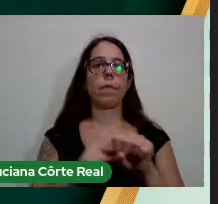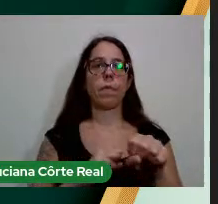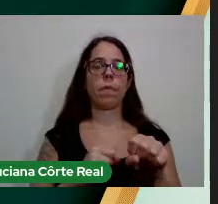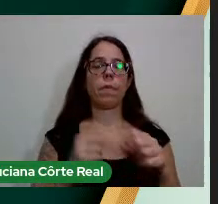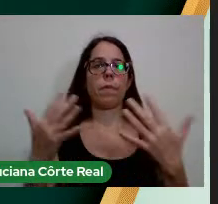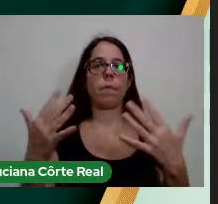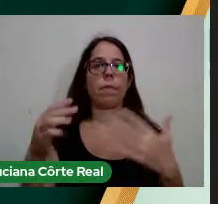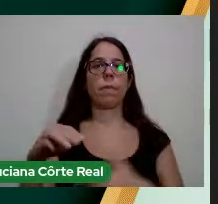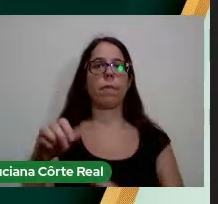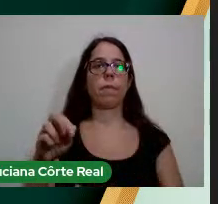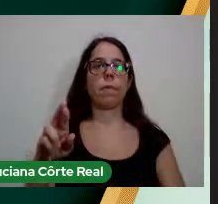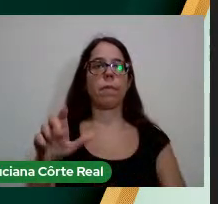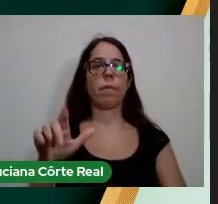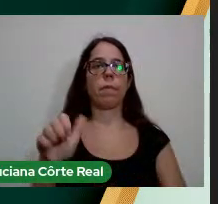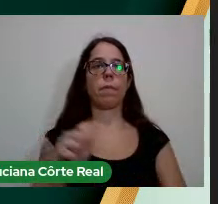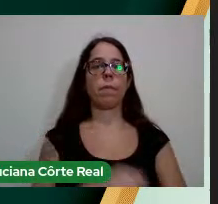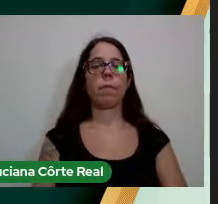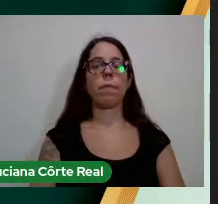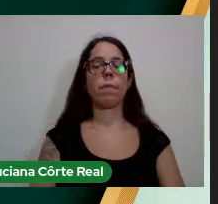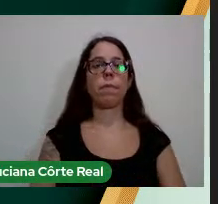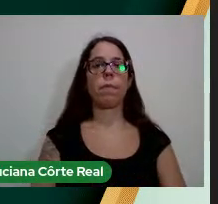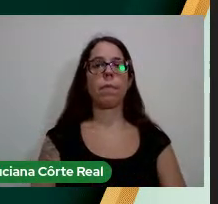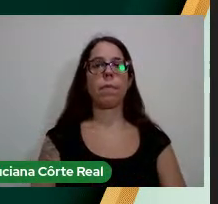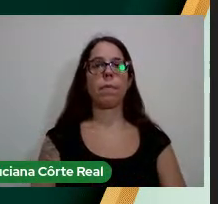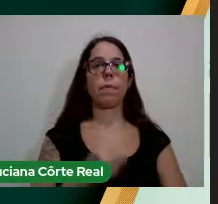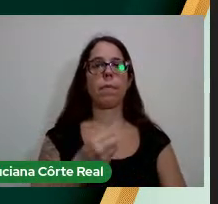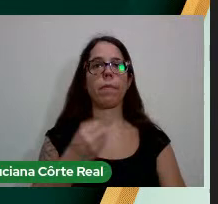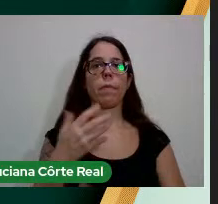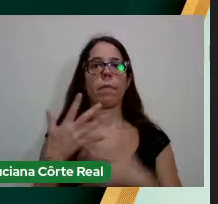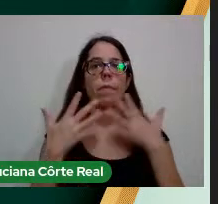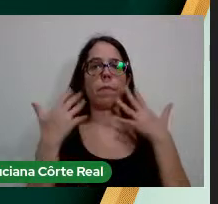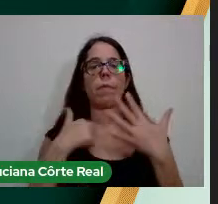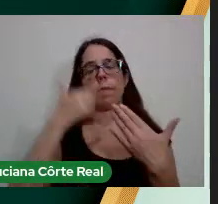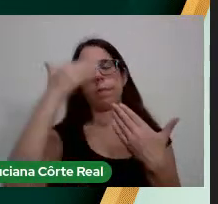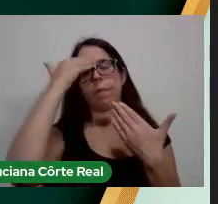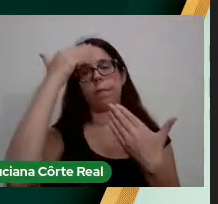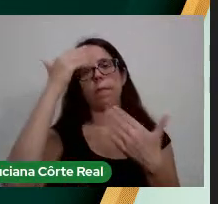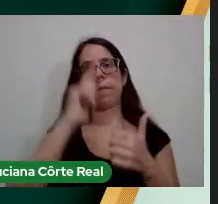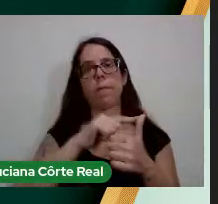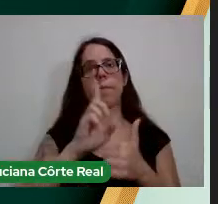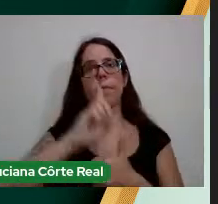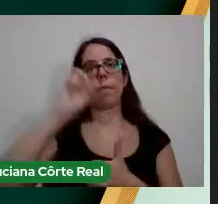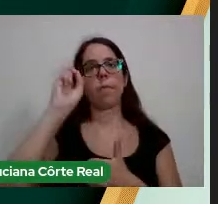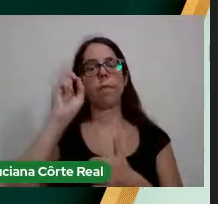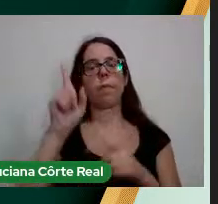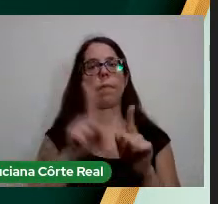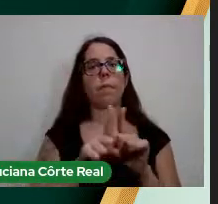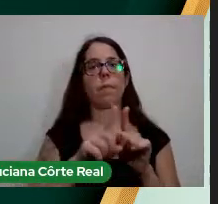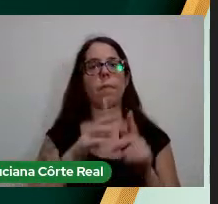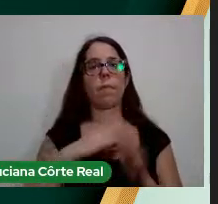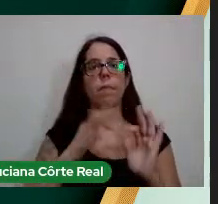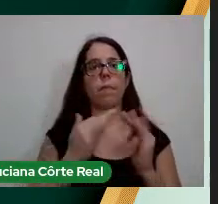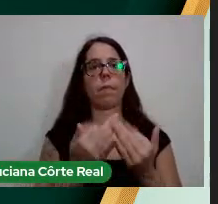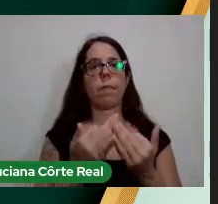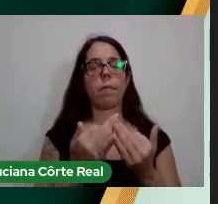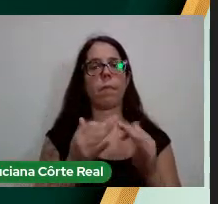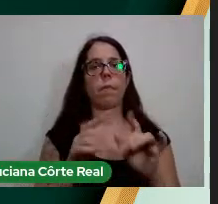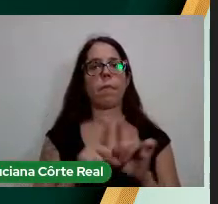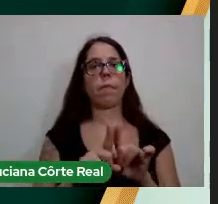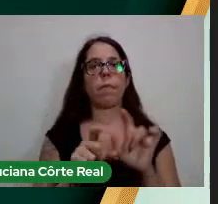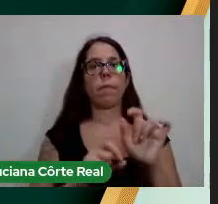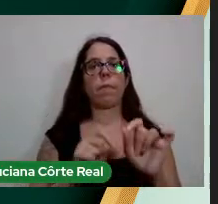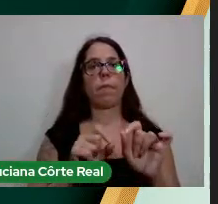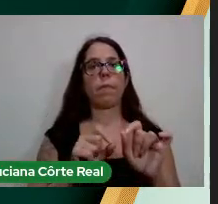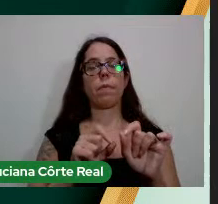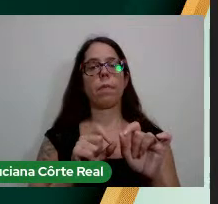Parabéns Com muita alegria Eu agradeço primeiramente a Deus Aos meus familiares E